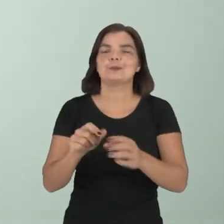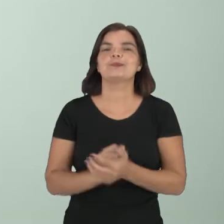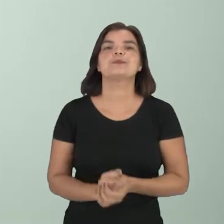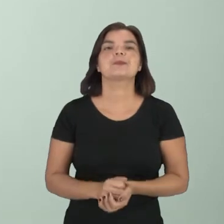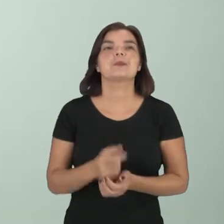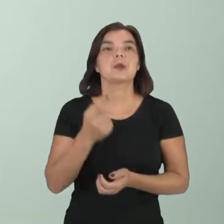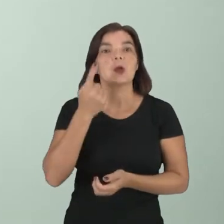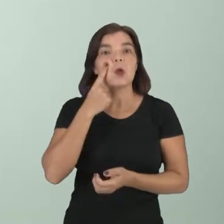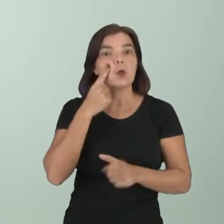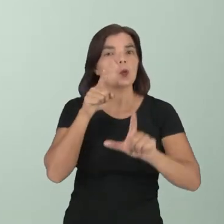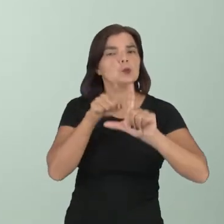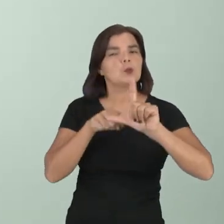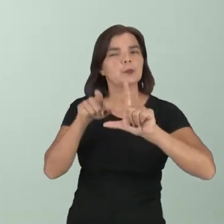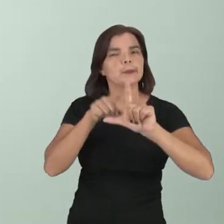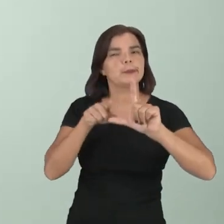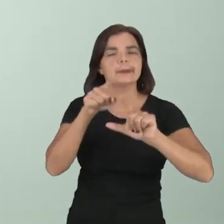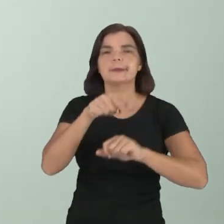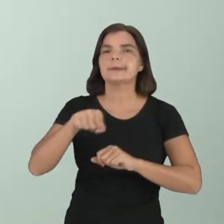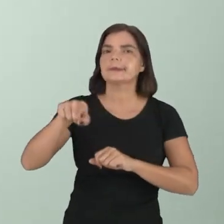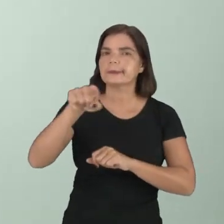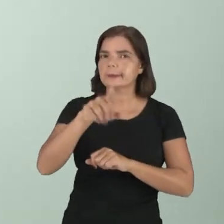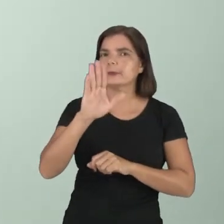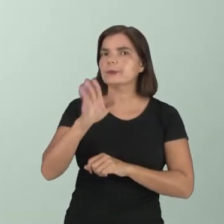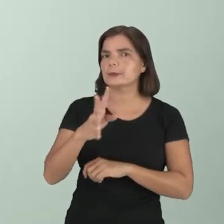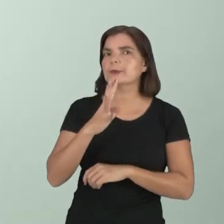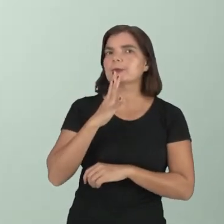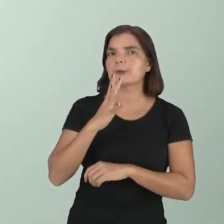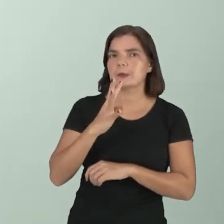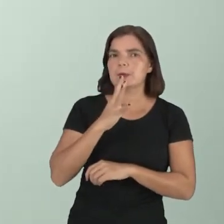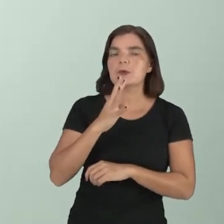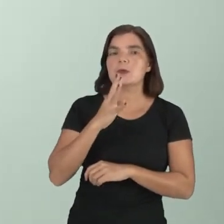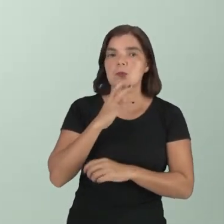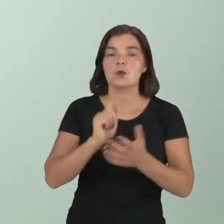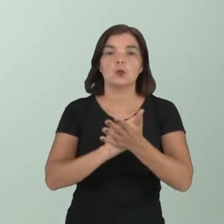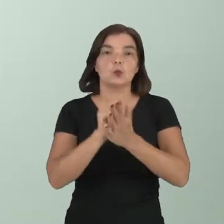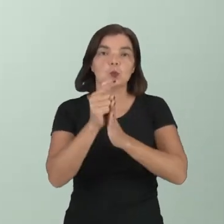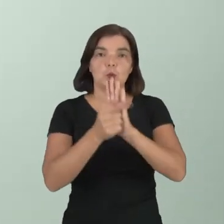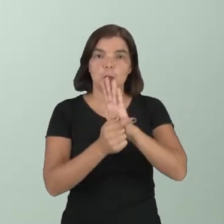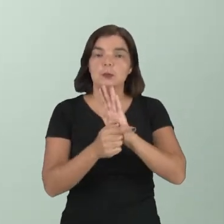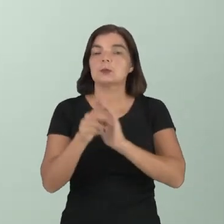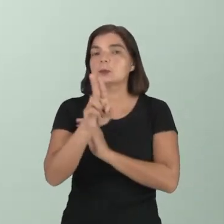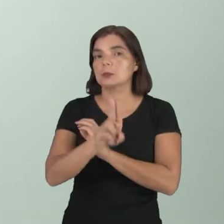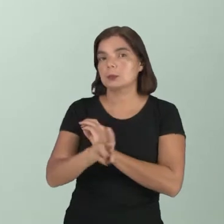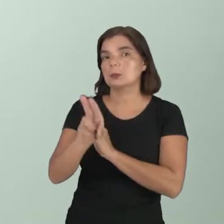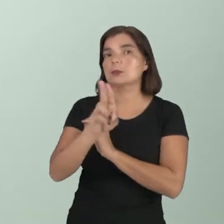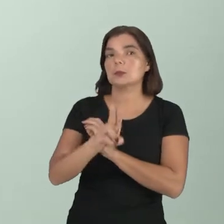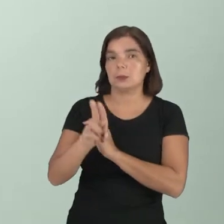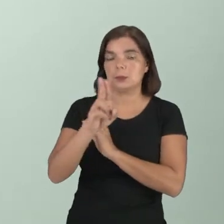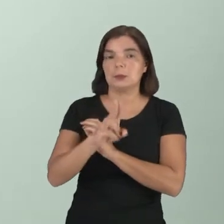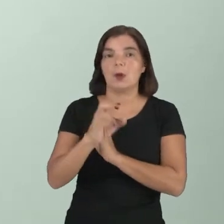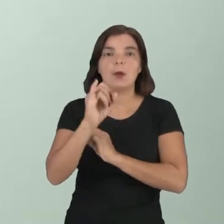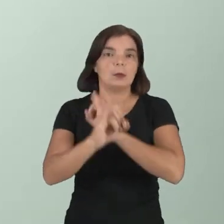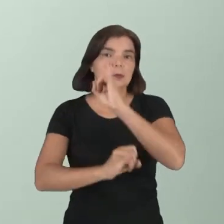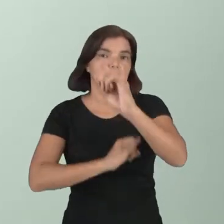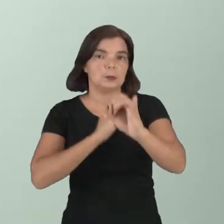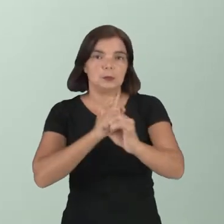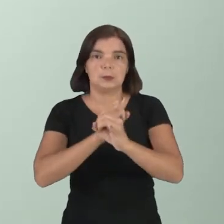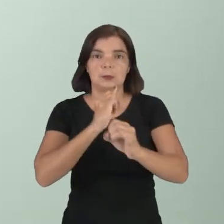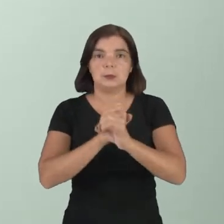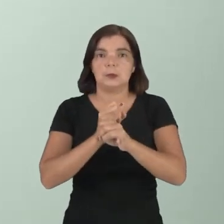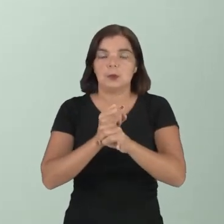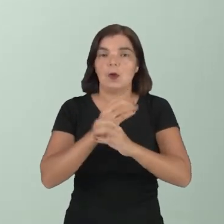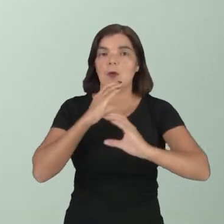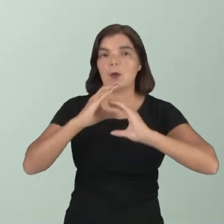Conhecemos o GIF, que muitos de vocês já conheciam esse gênero por utilizarem a internet,